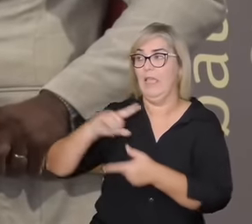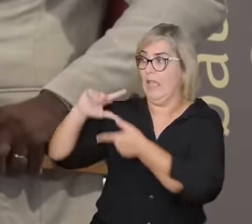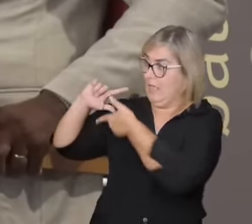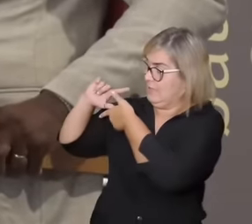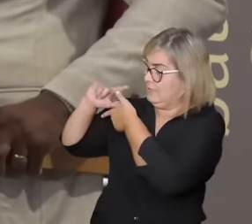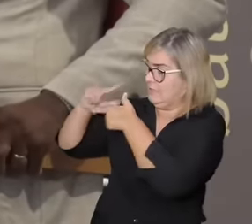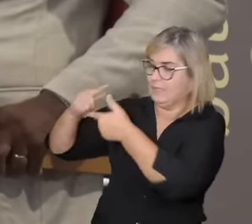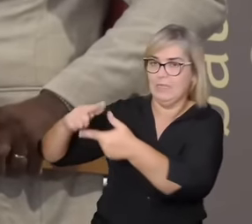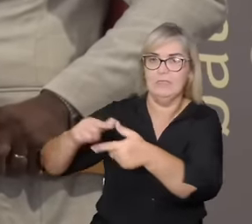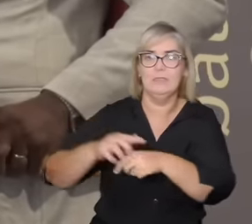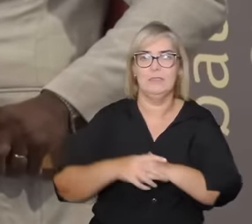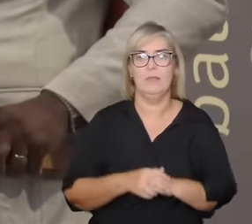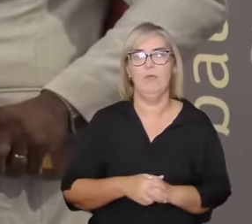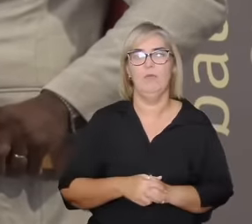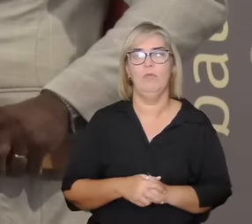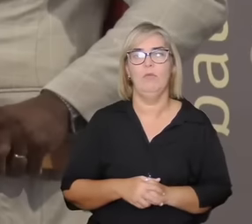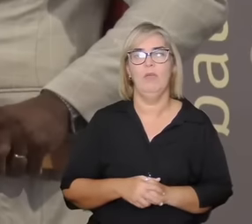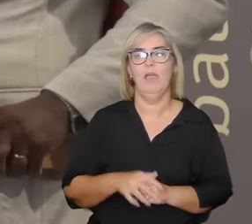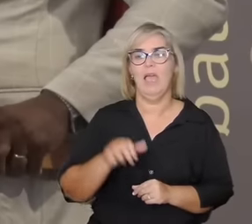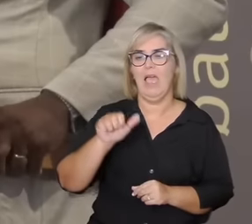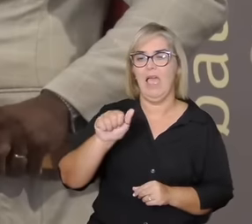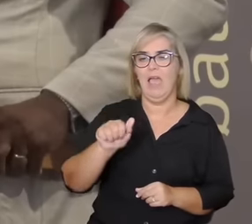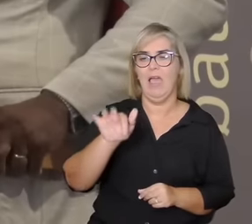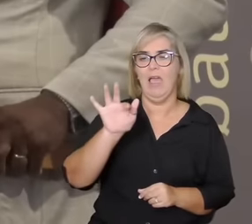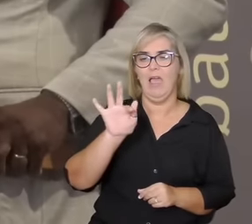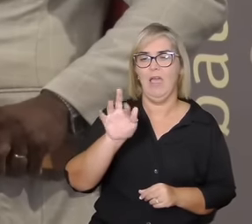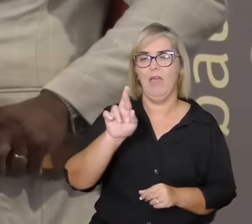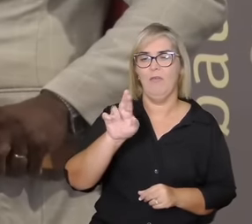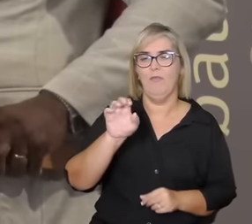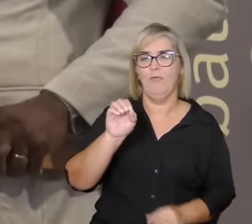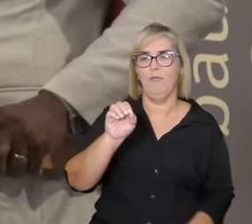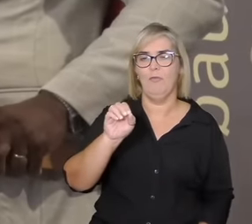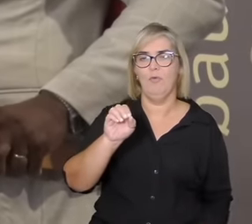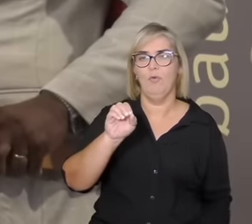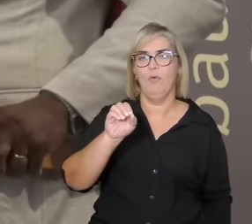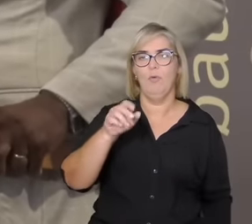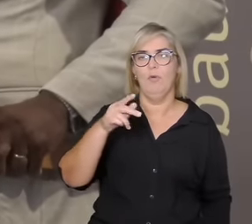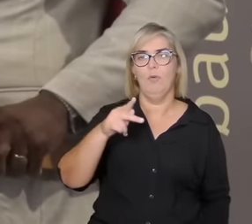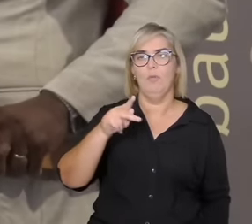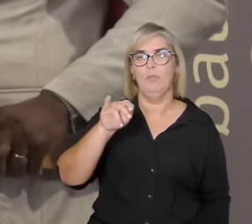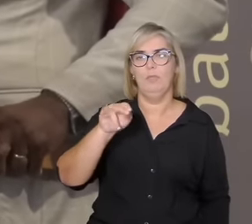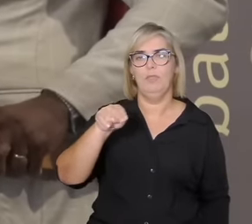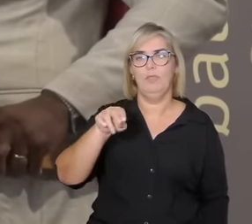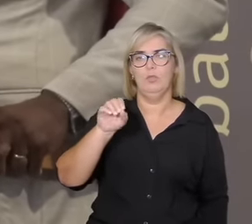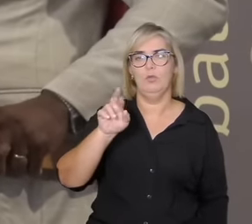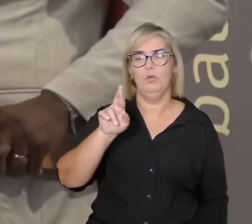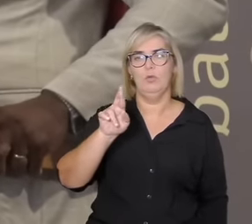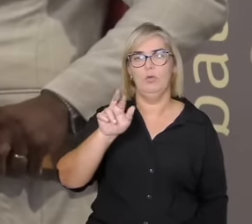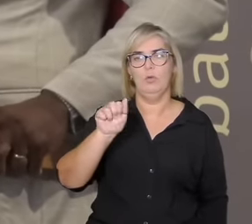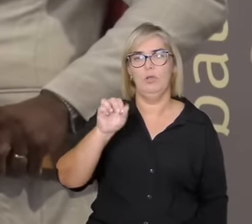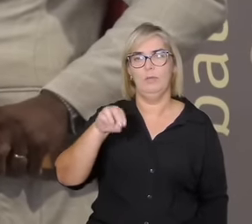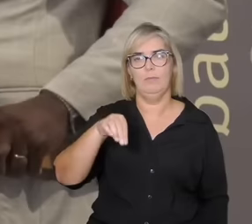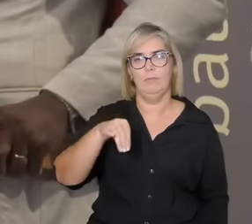afropindorâmicas as tradições que são cosmofílicas elas são